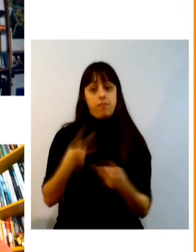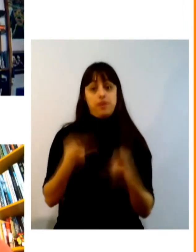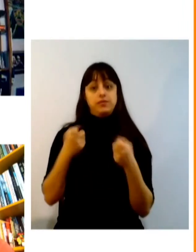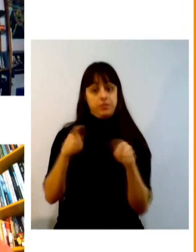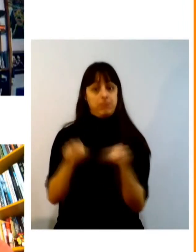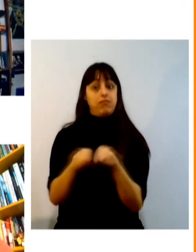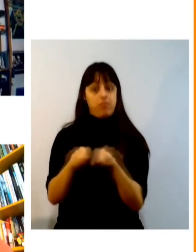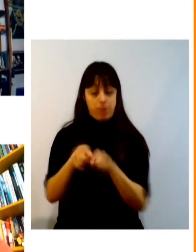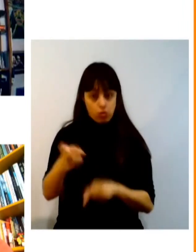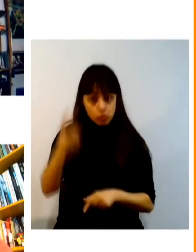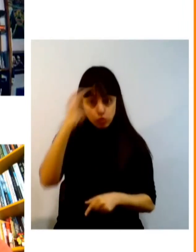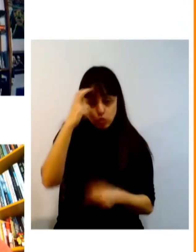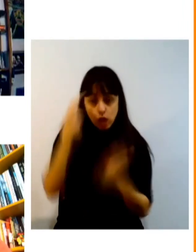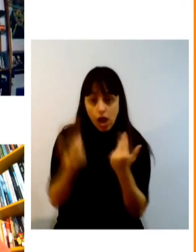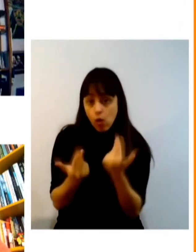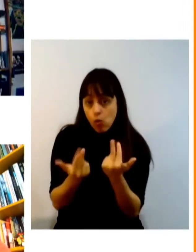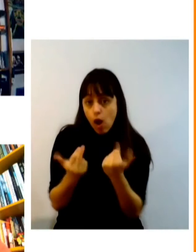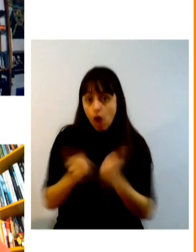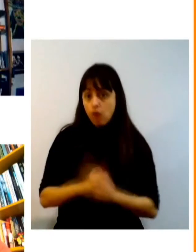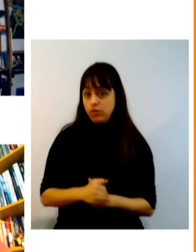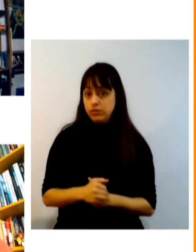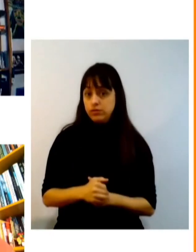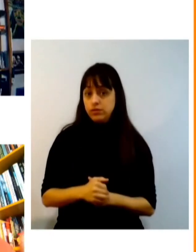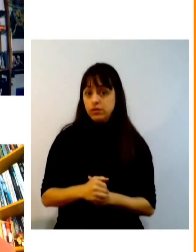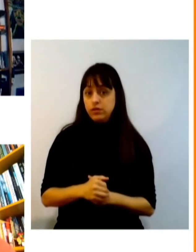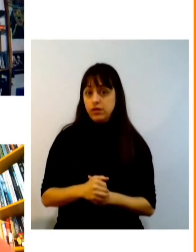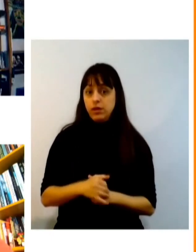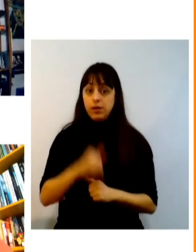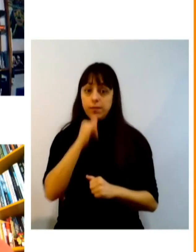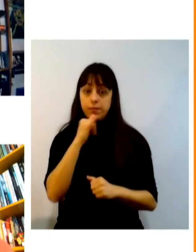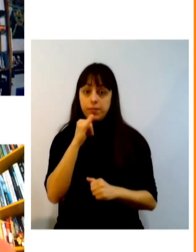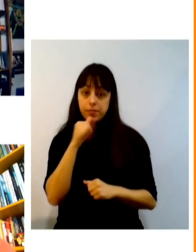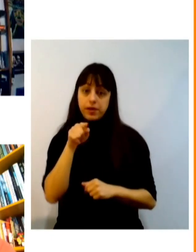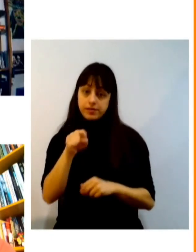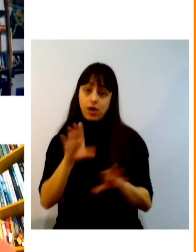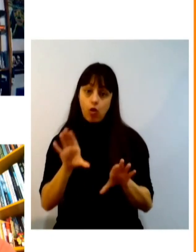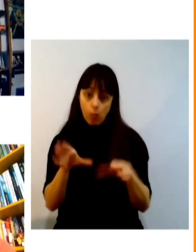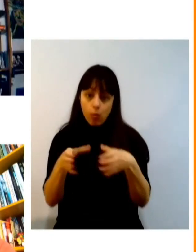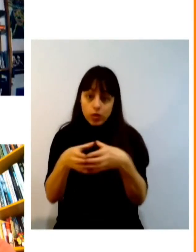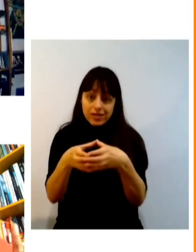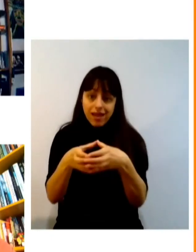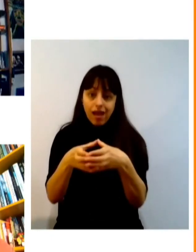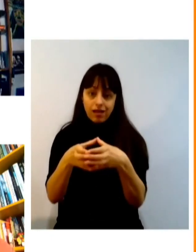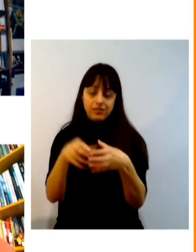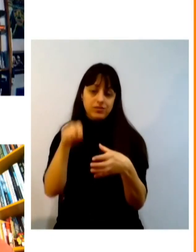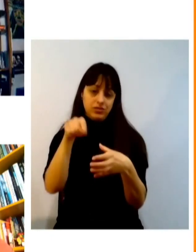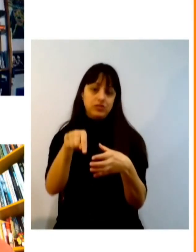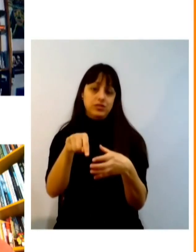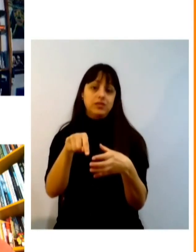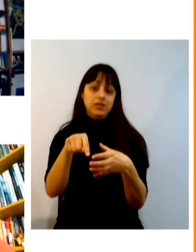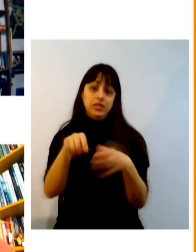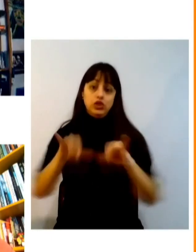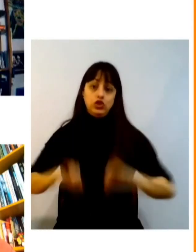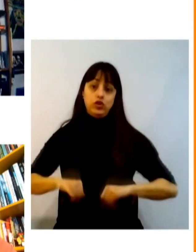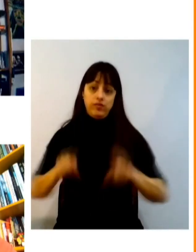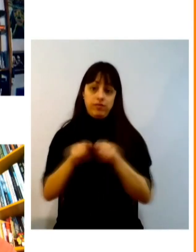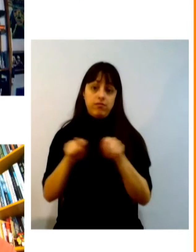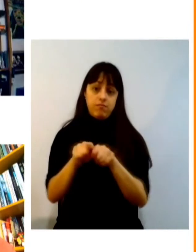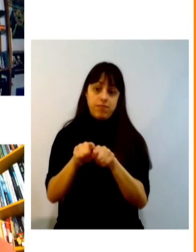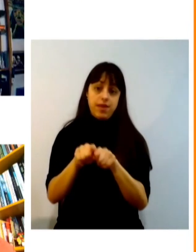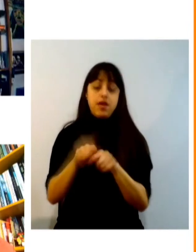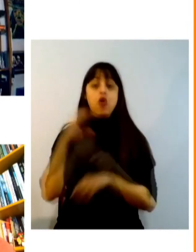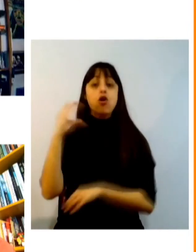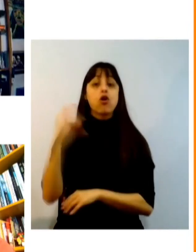eu acho que isso também acontece com o setor cultural é claro que não é somente com as comunidades étnicas que acontece isso isso também acontece muito na gestão cultural